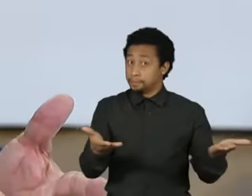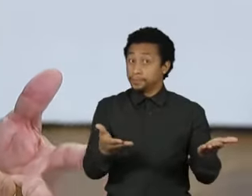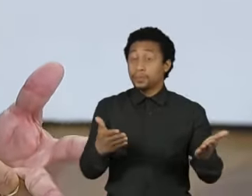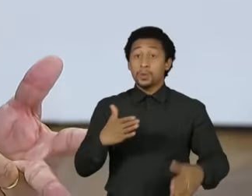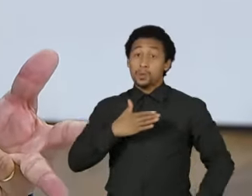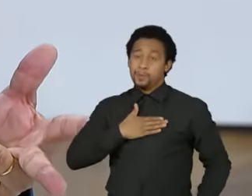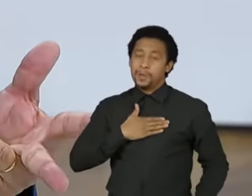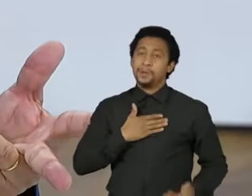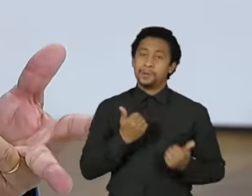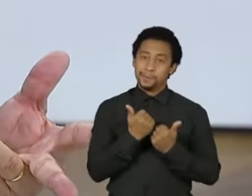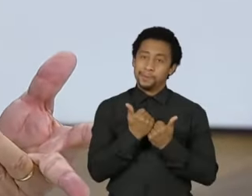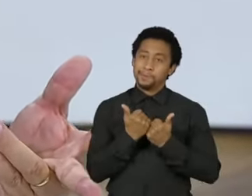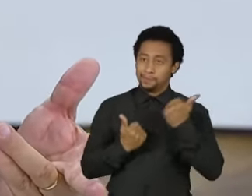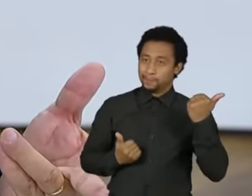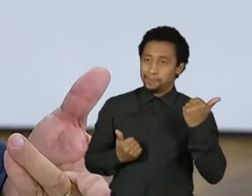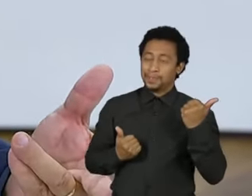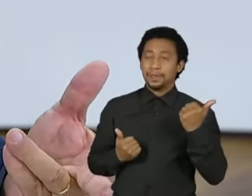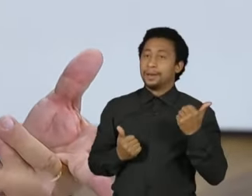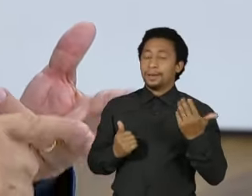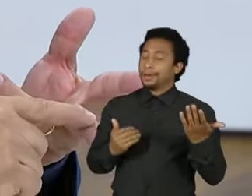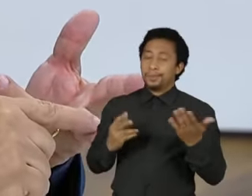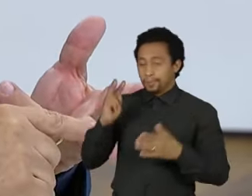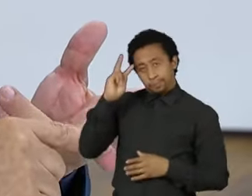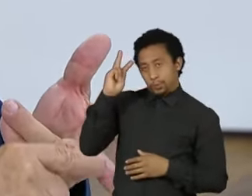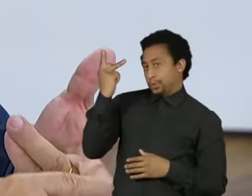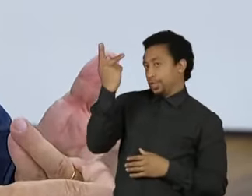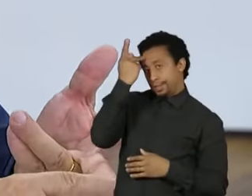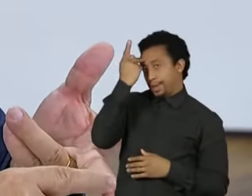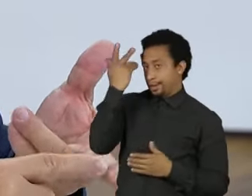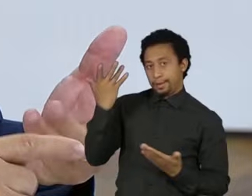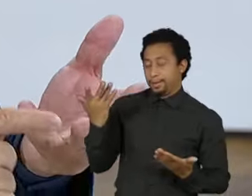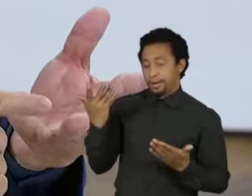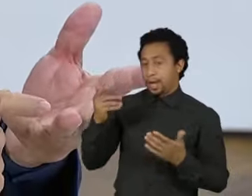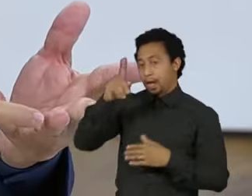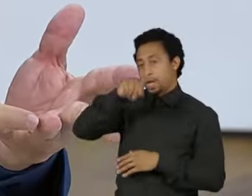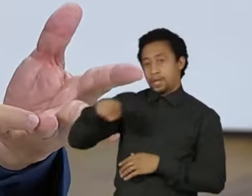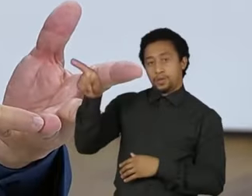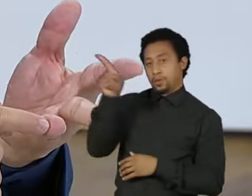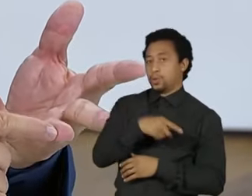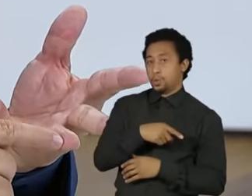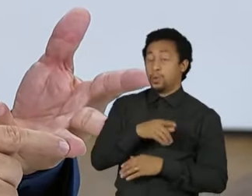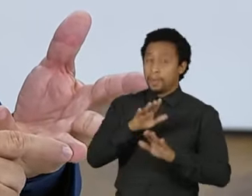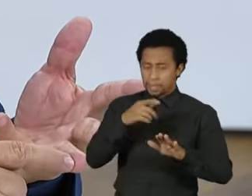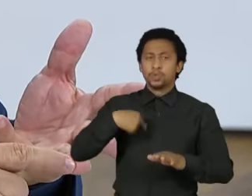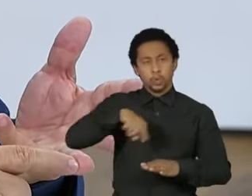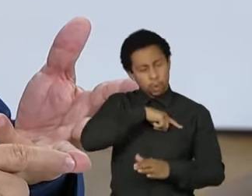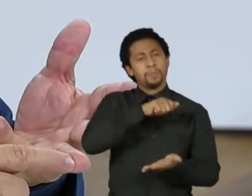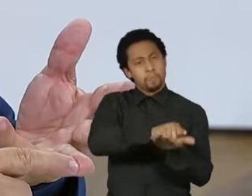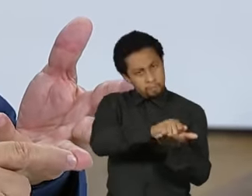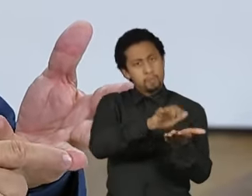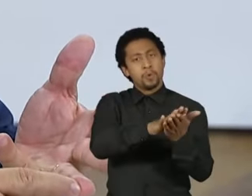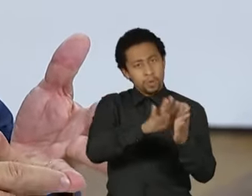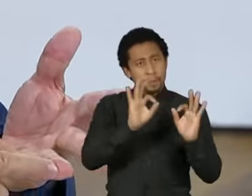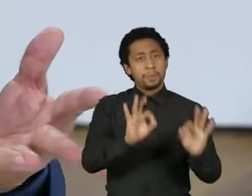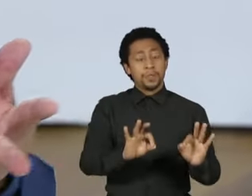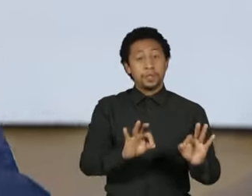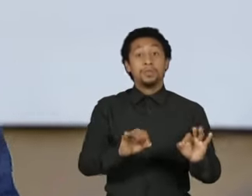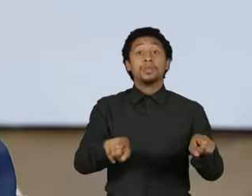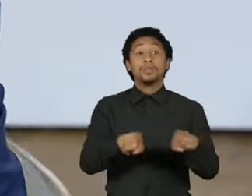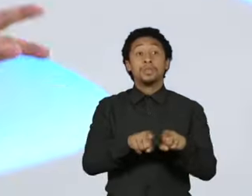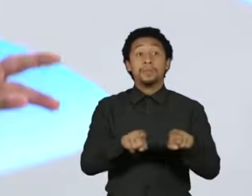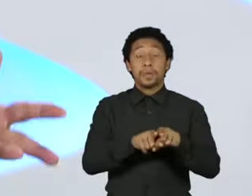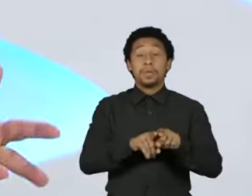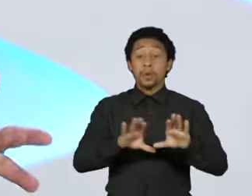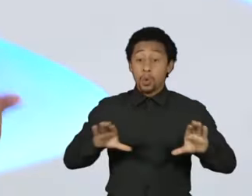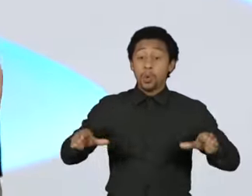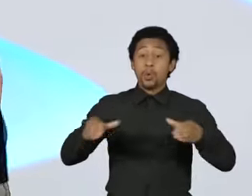erradamente. É tiro no próprio pé. Punimos e colocamos a tropa na rua e